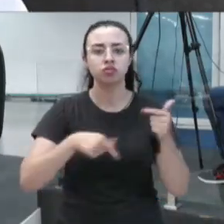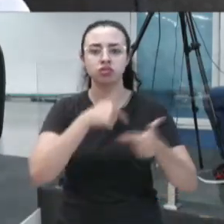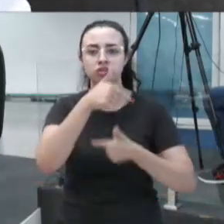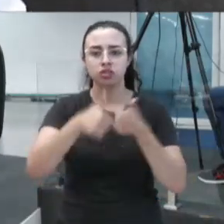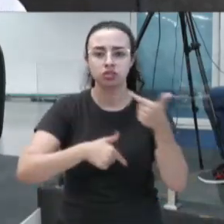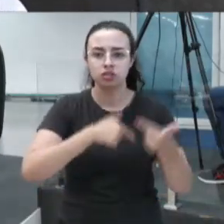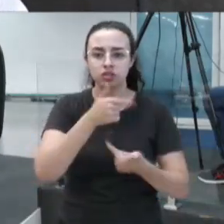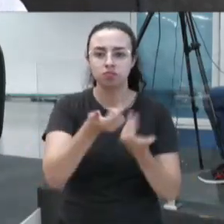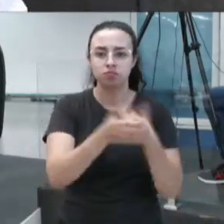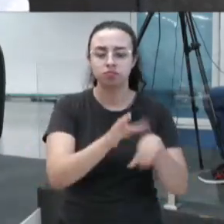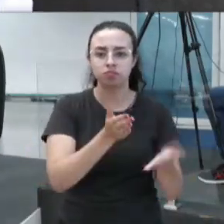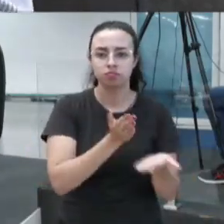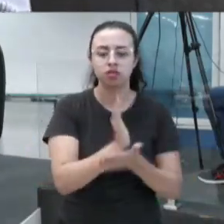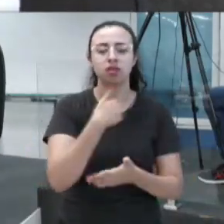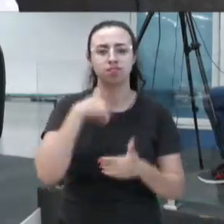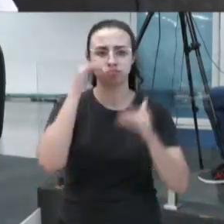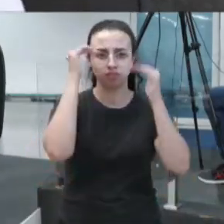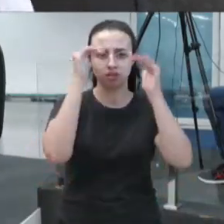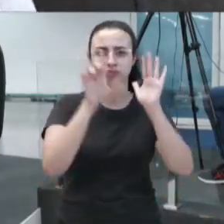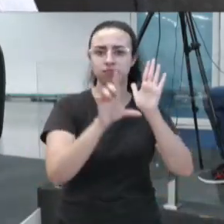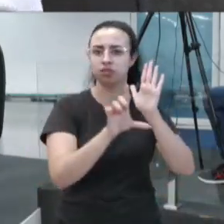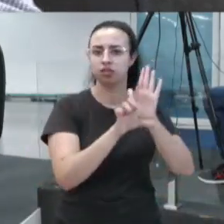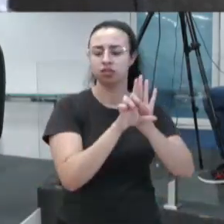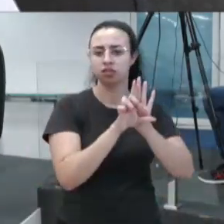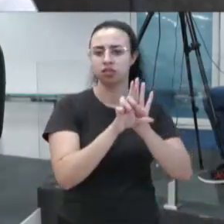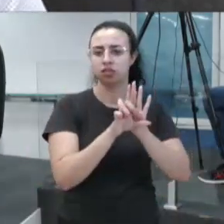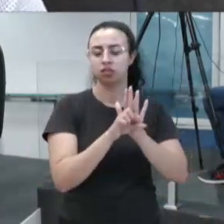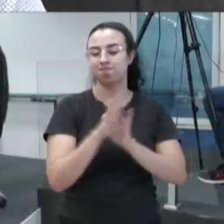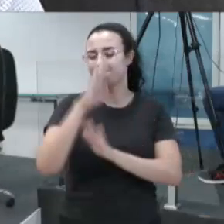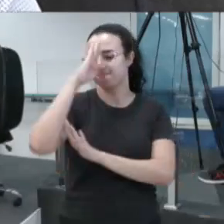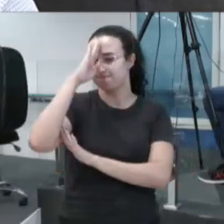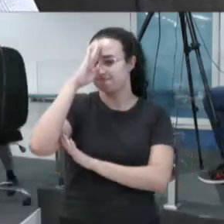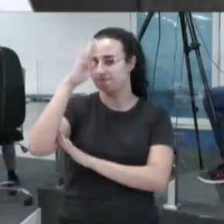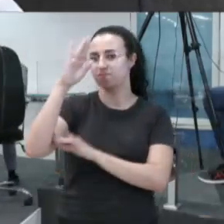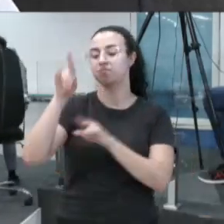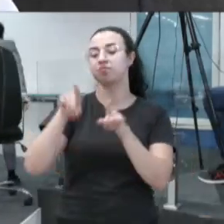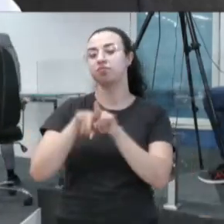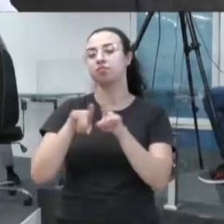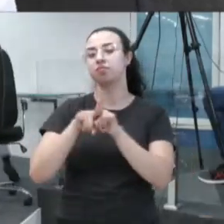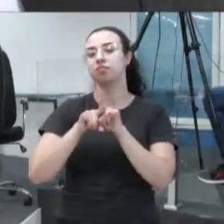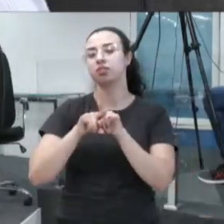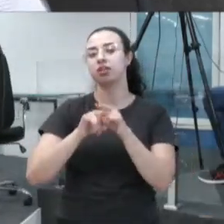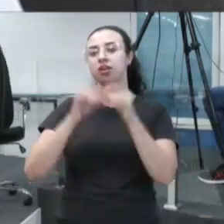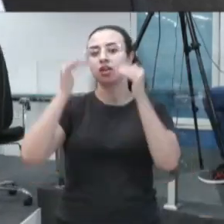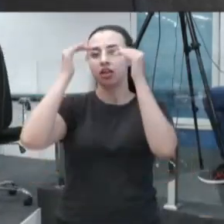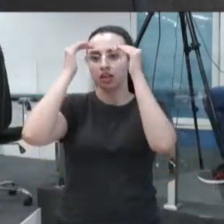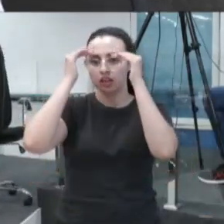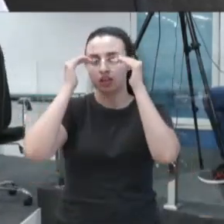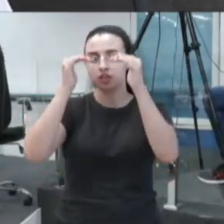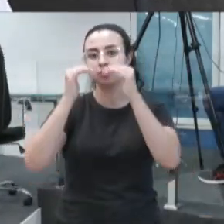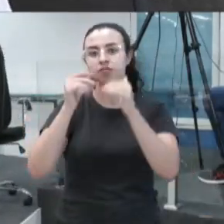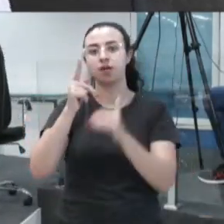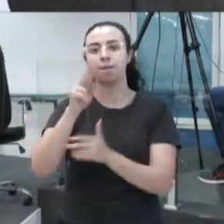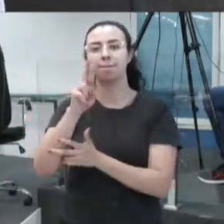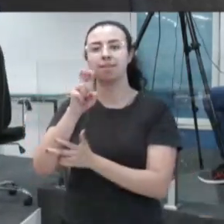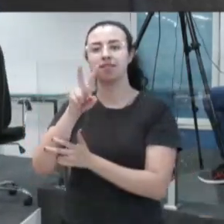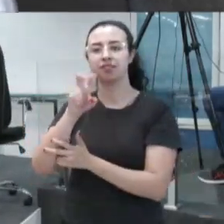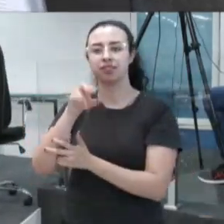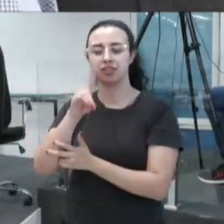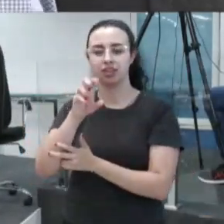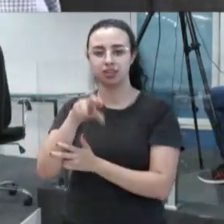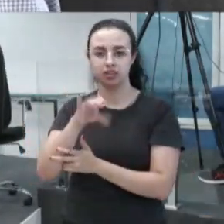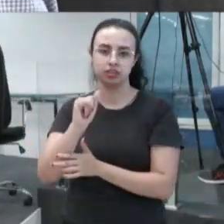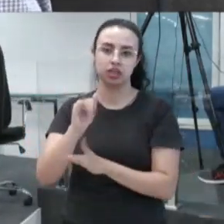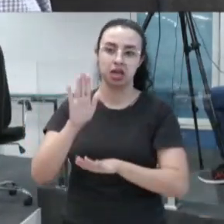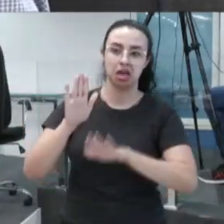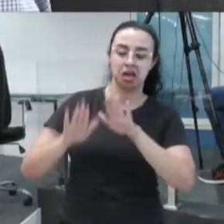Respeito às leis, congruência nos atos, e principalmente também, respeito com a previdência da nossa cidade. Coisa que eles